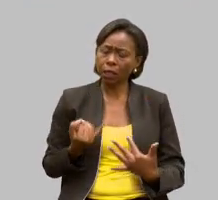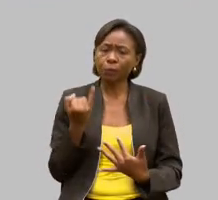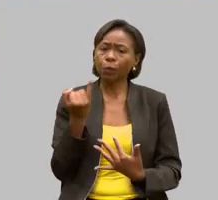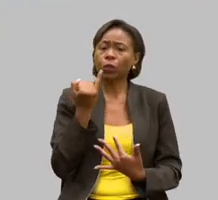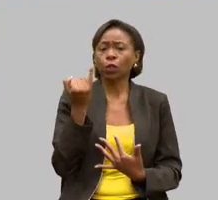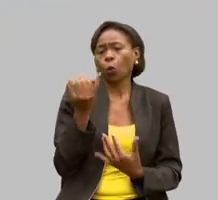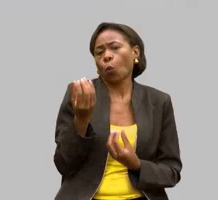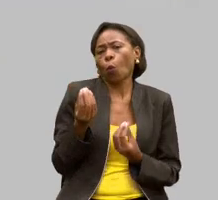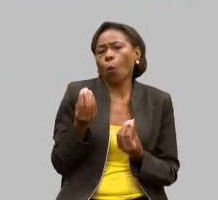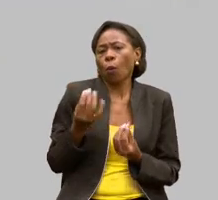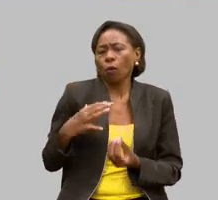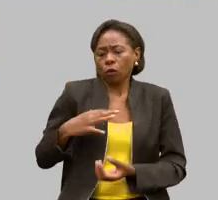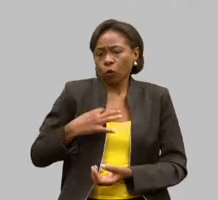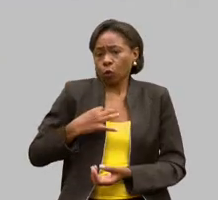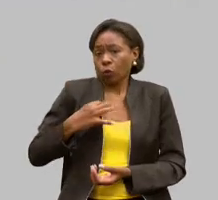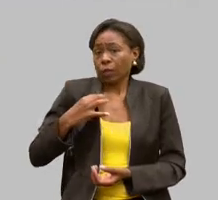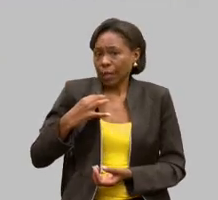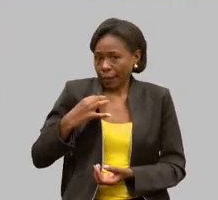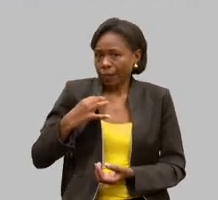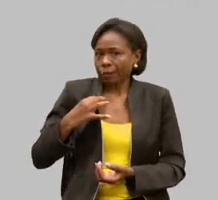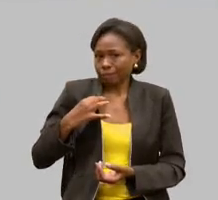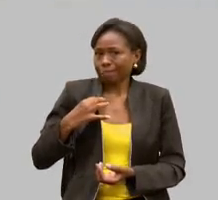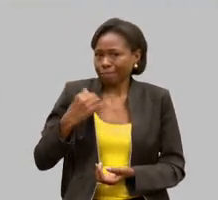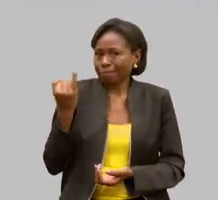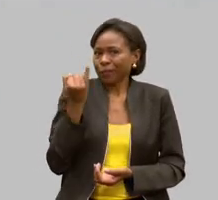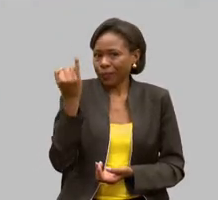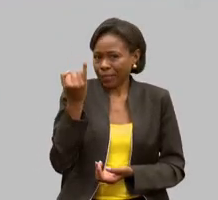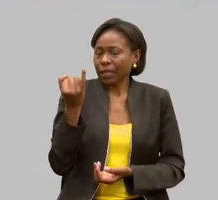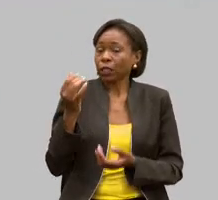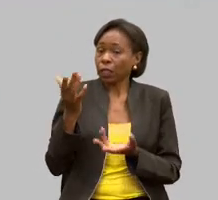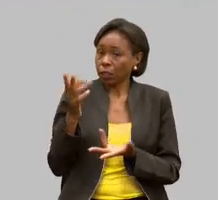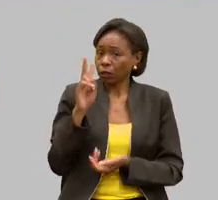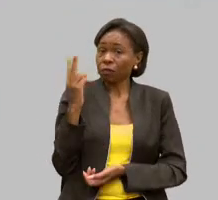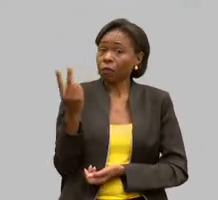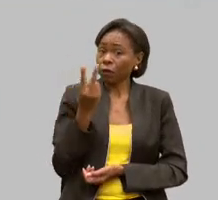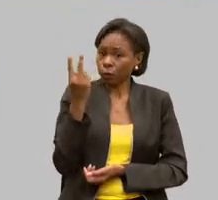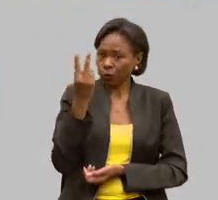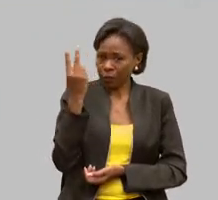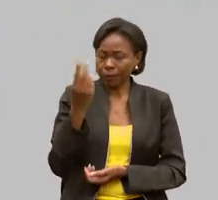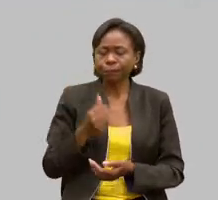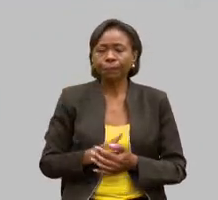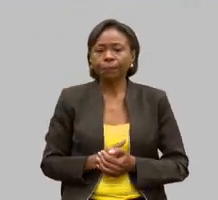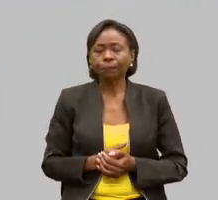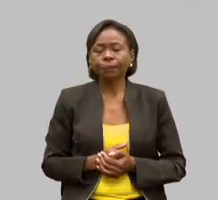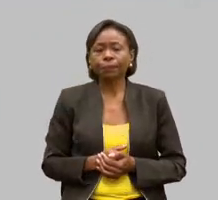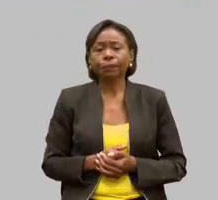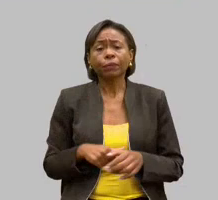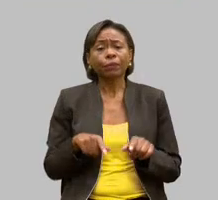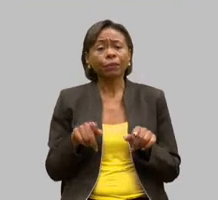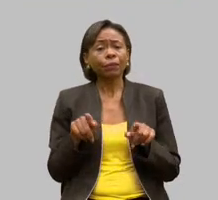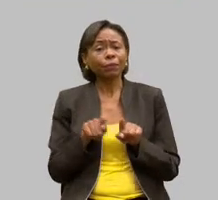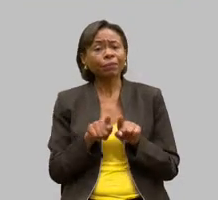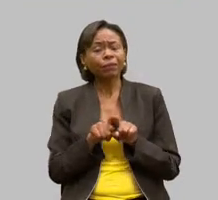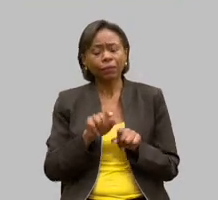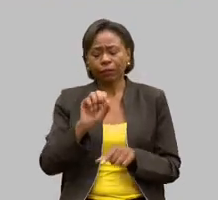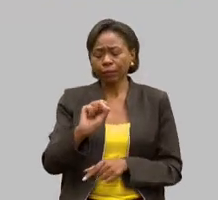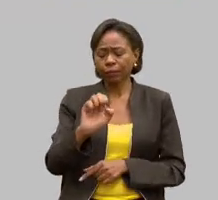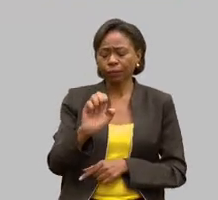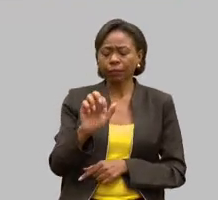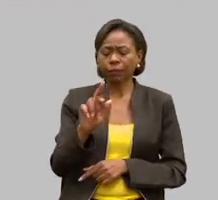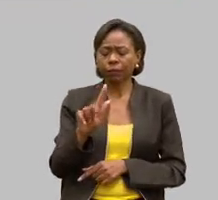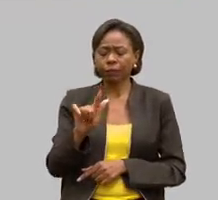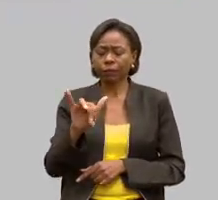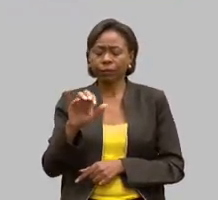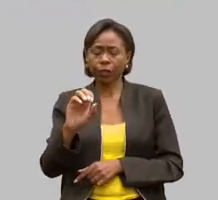das APAES e valorizá-los através de uma lei. E também Sérgio Sampaio, superintendente de estudo de